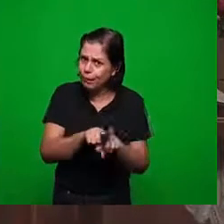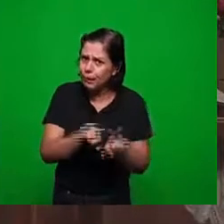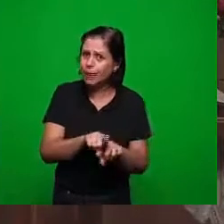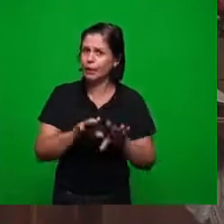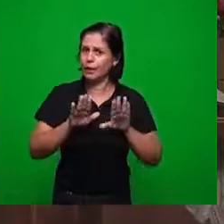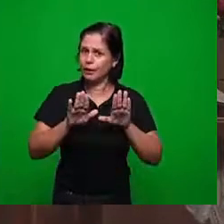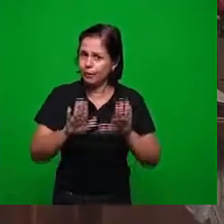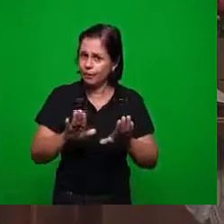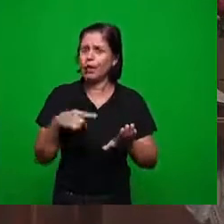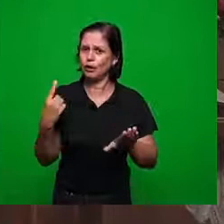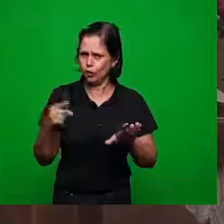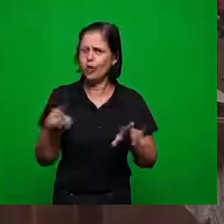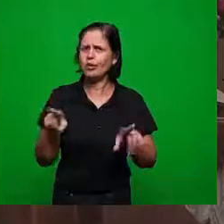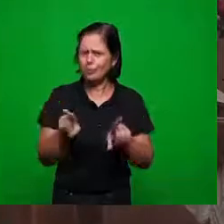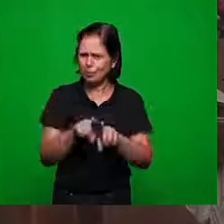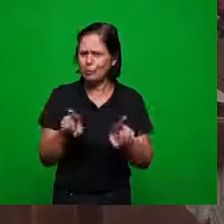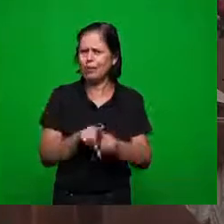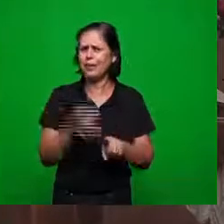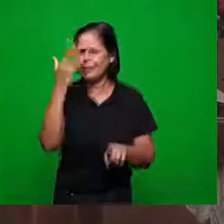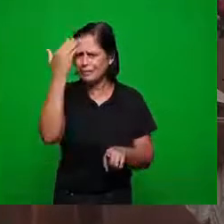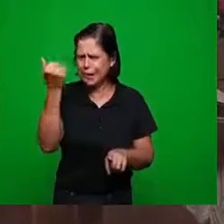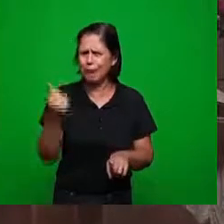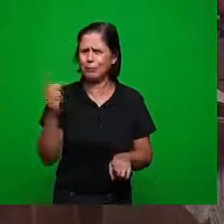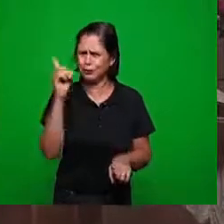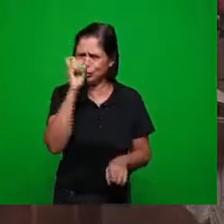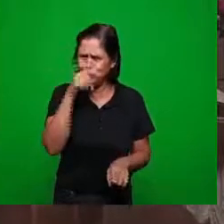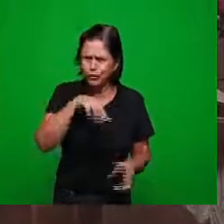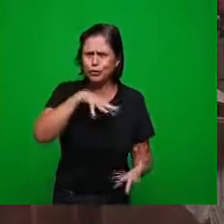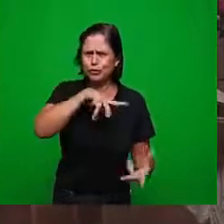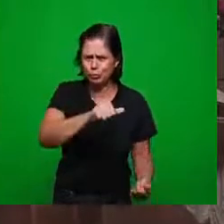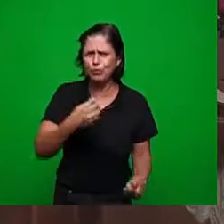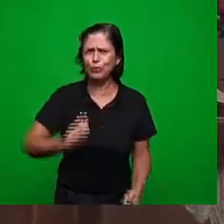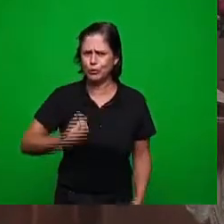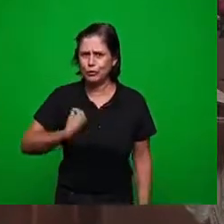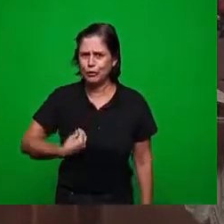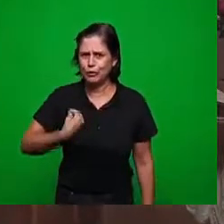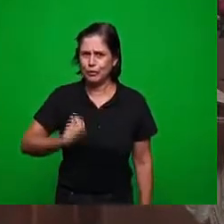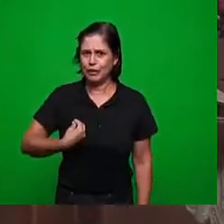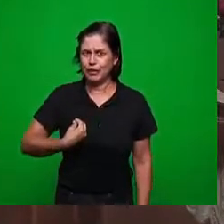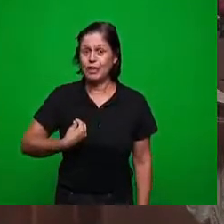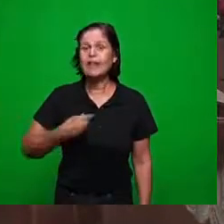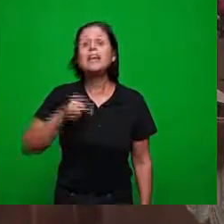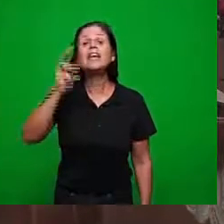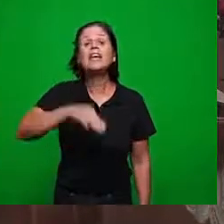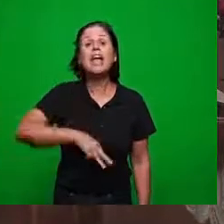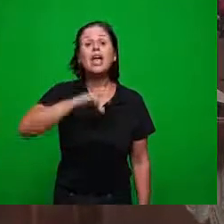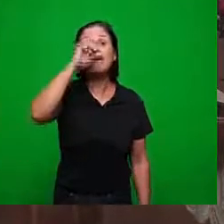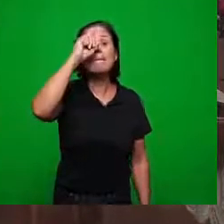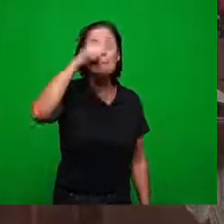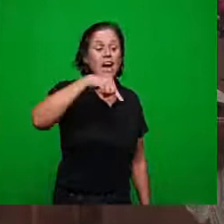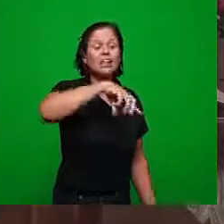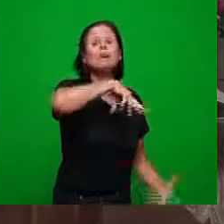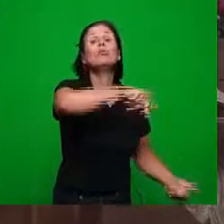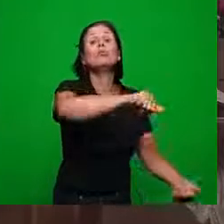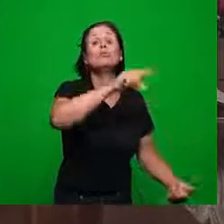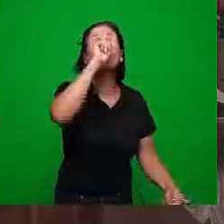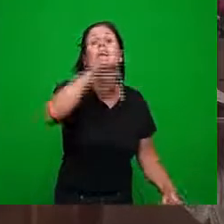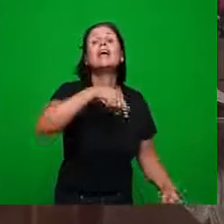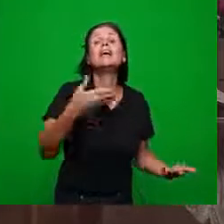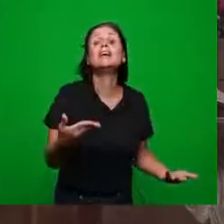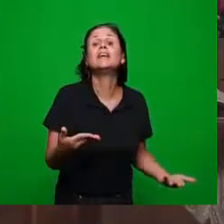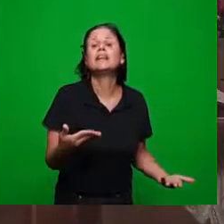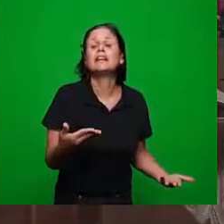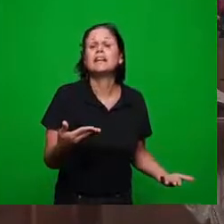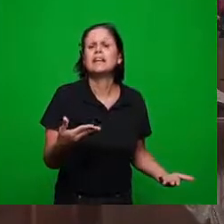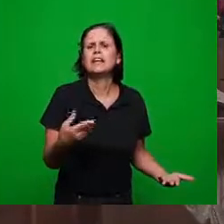e nós sabemos também no mundo que estamos vivendo e sabemos quem está habitando nesse mundo então nós não podemos